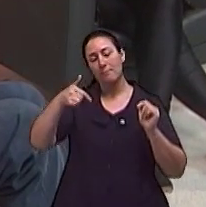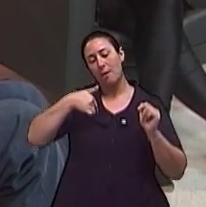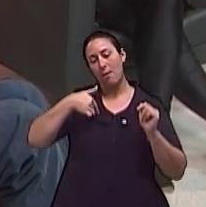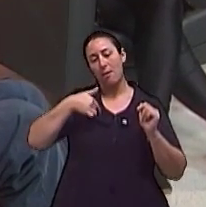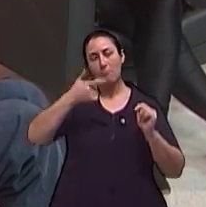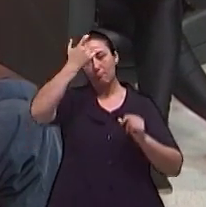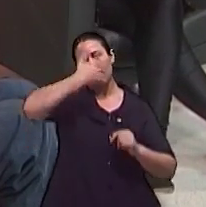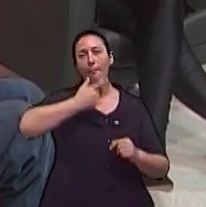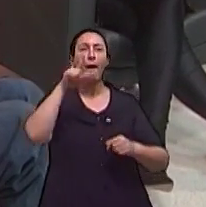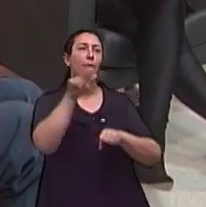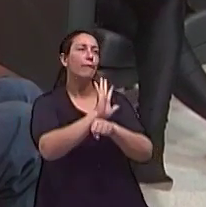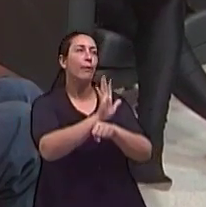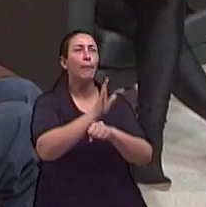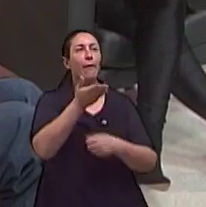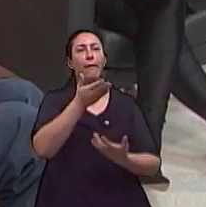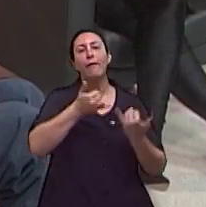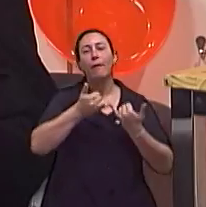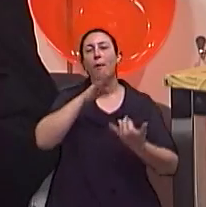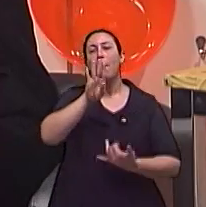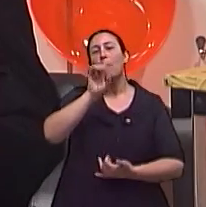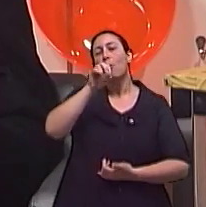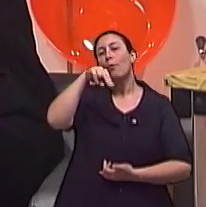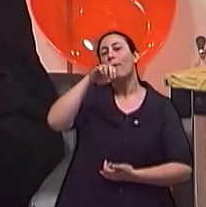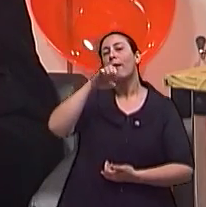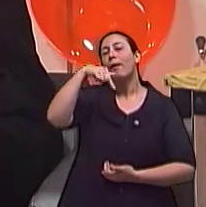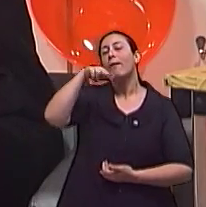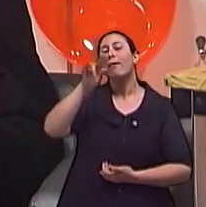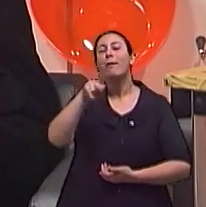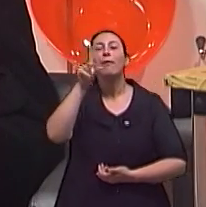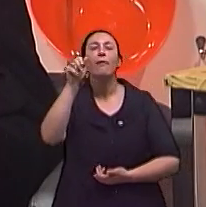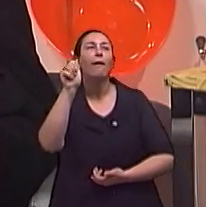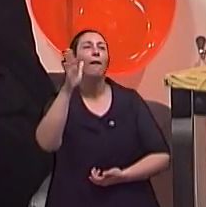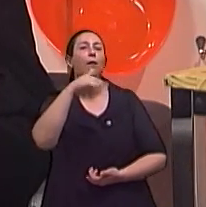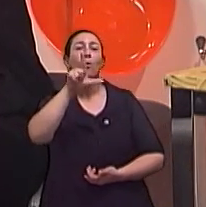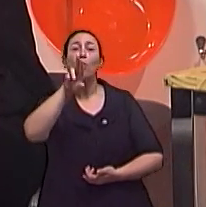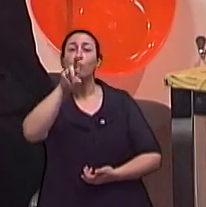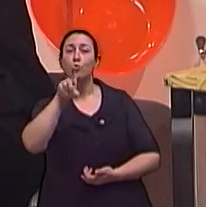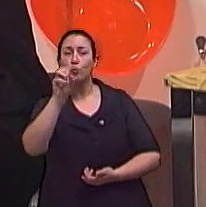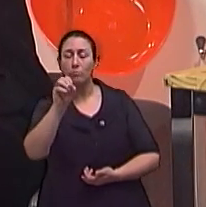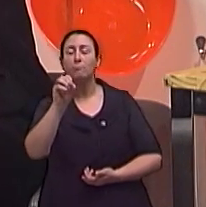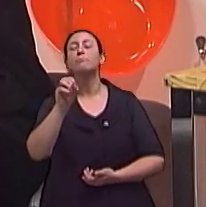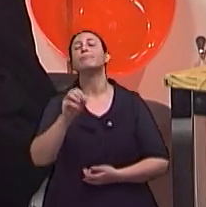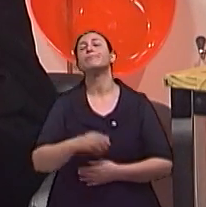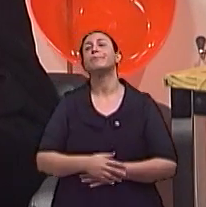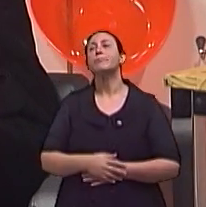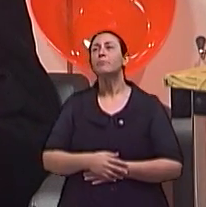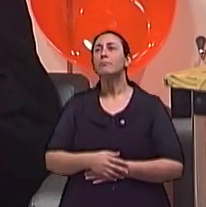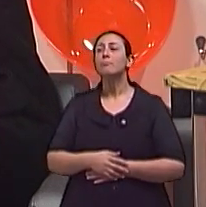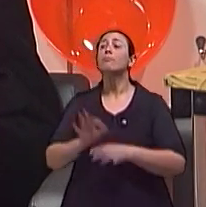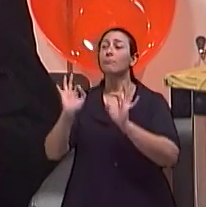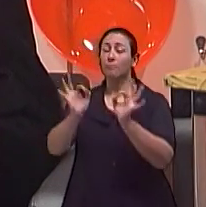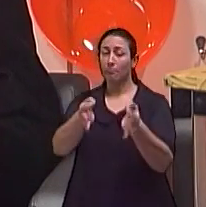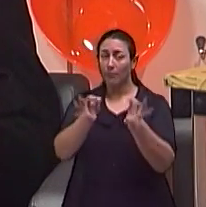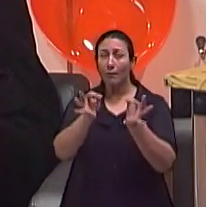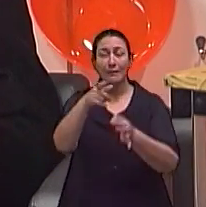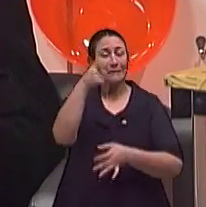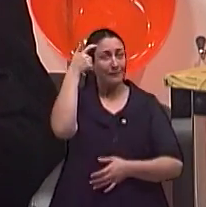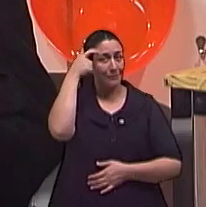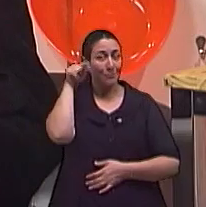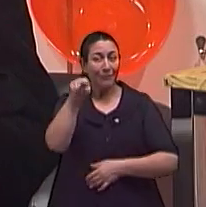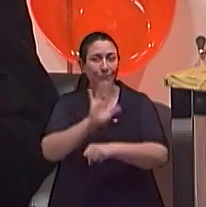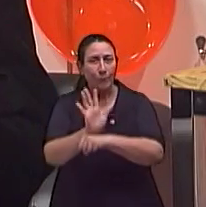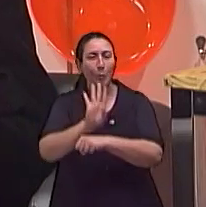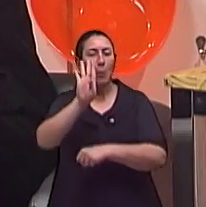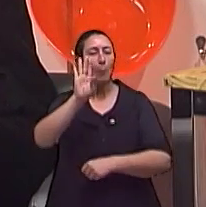bonequinha de luxo, ela era a My Fair Lady. E casualmente o bonequinha de luxo, a Haldre foi fazer, depois